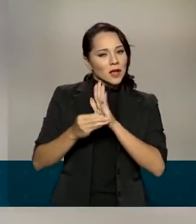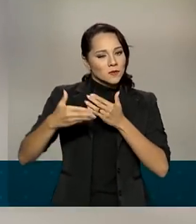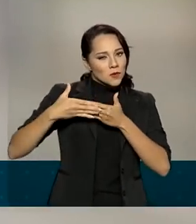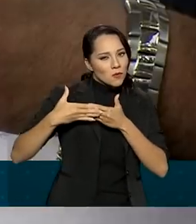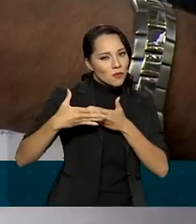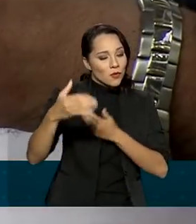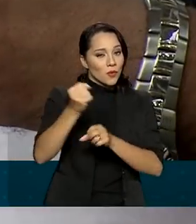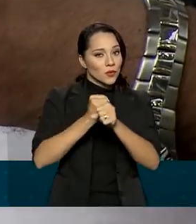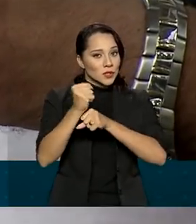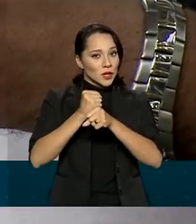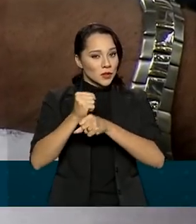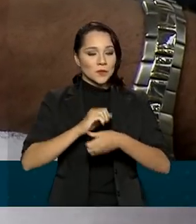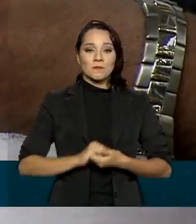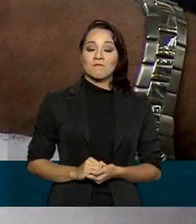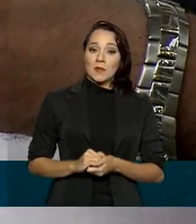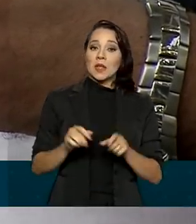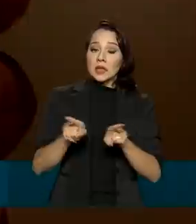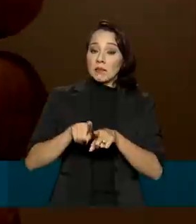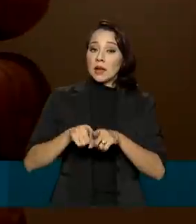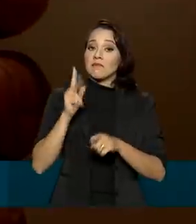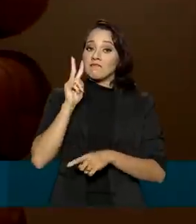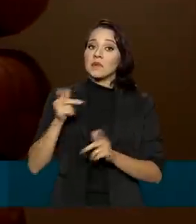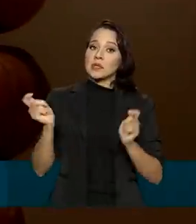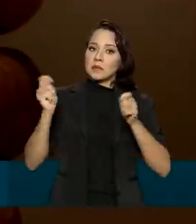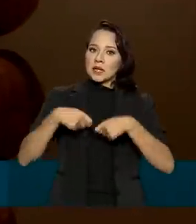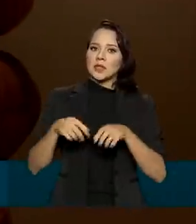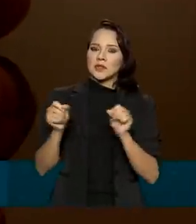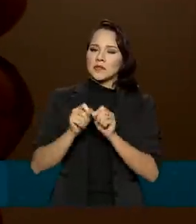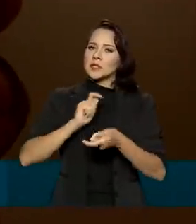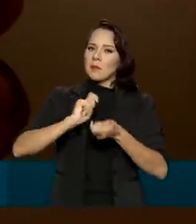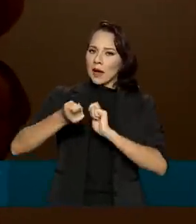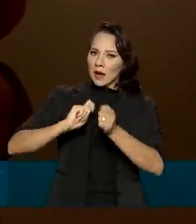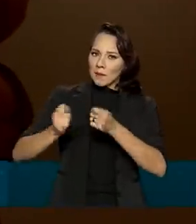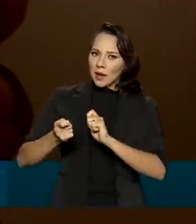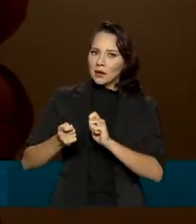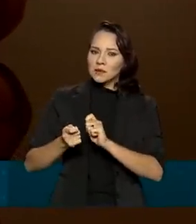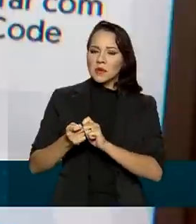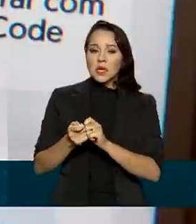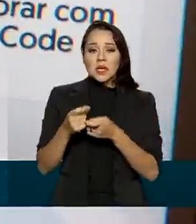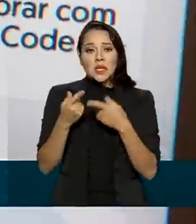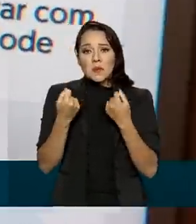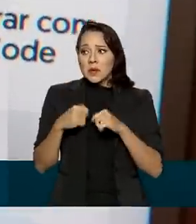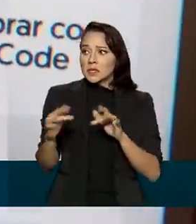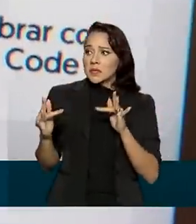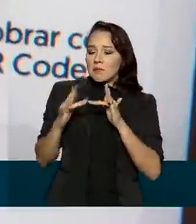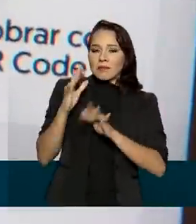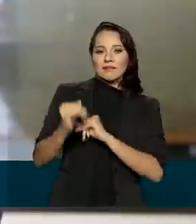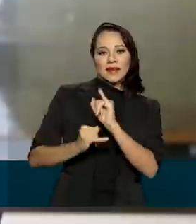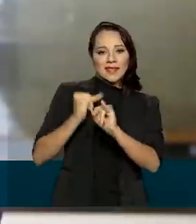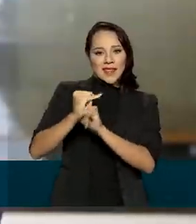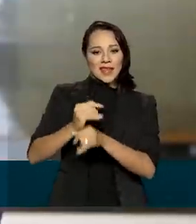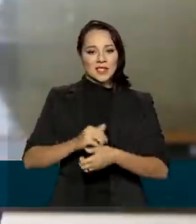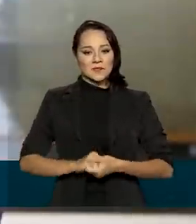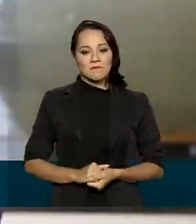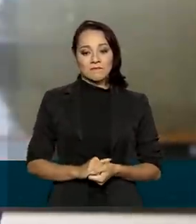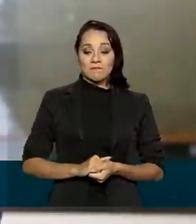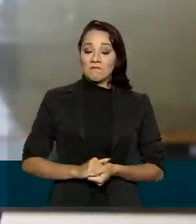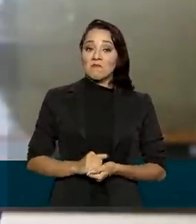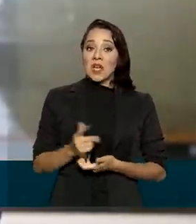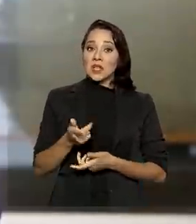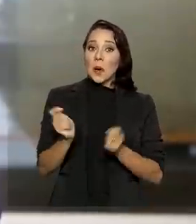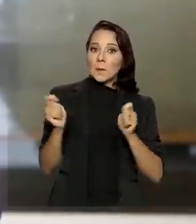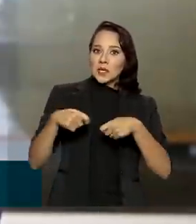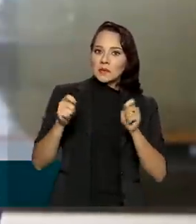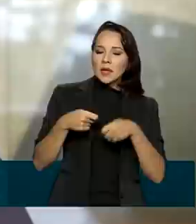próximos anos, incluindo a possibilidade de realizar pagamentos sem a conexão com a internet. As funcionalidades que